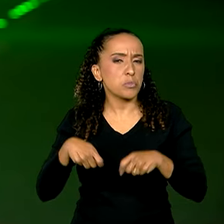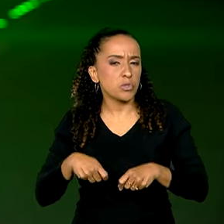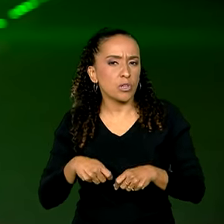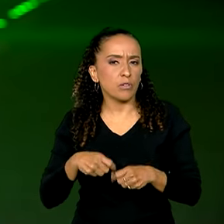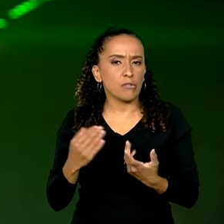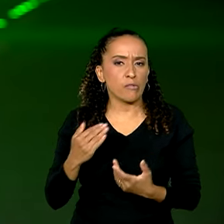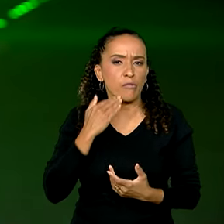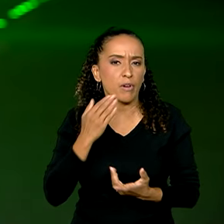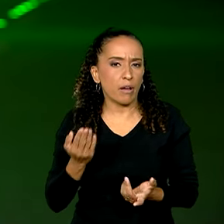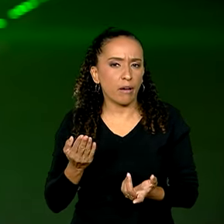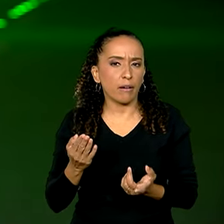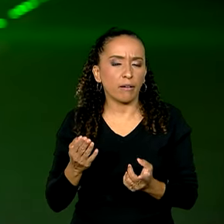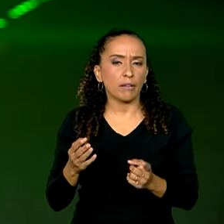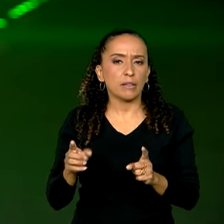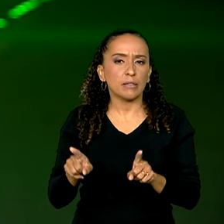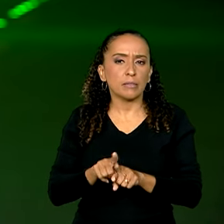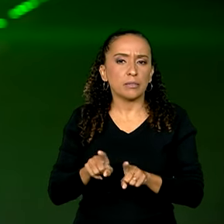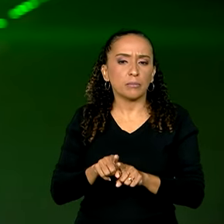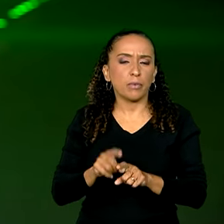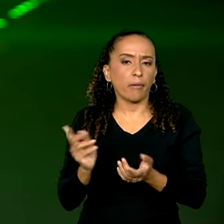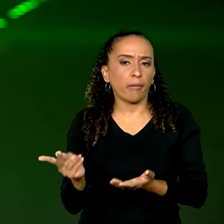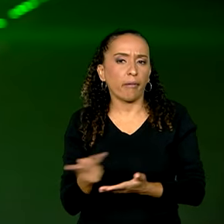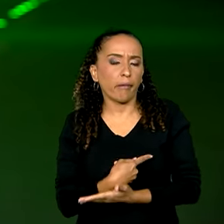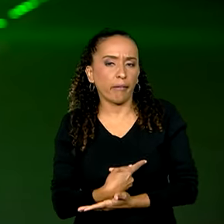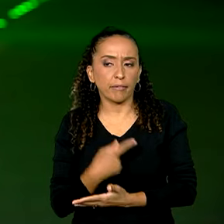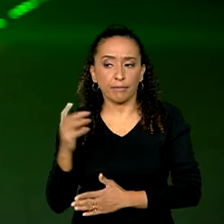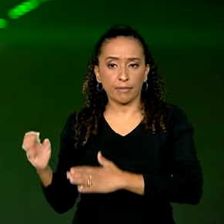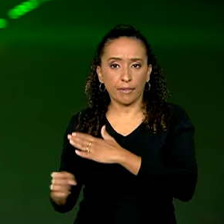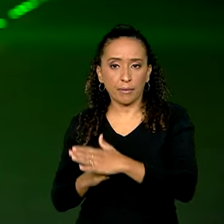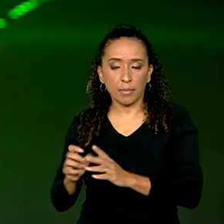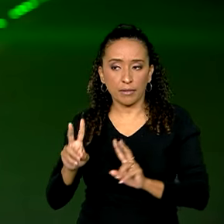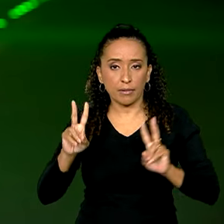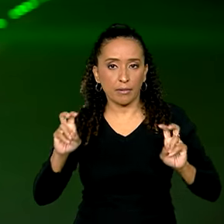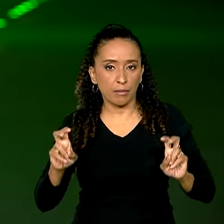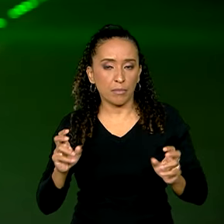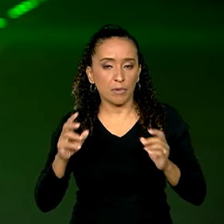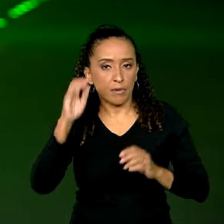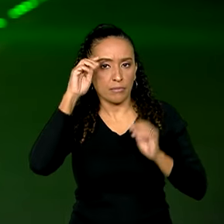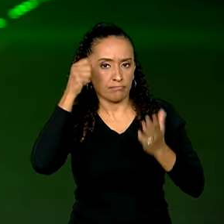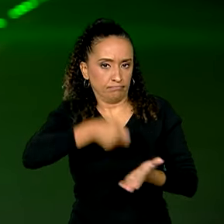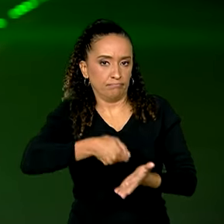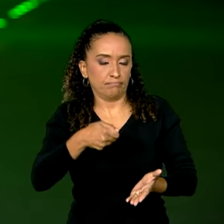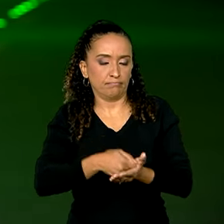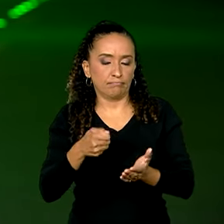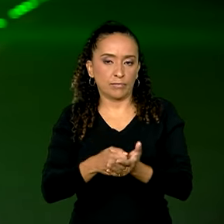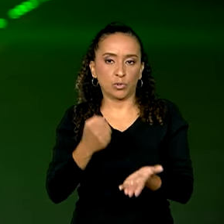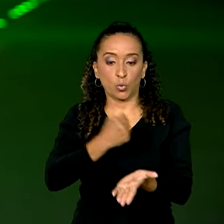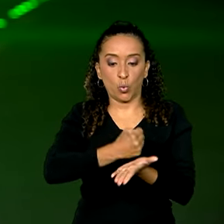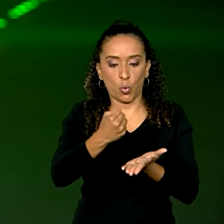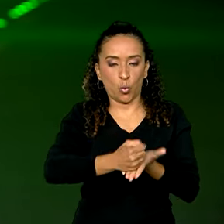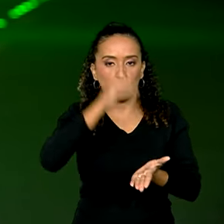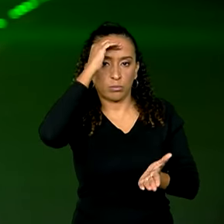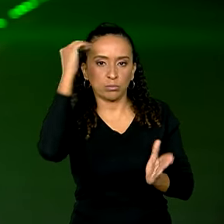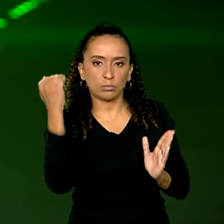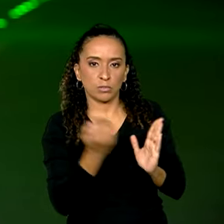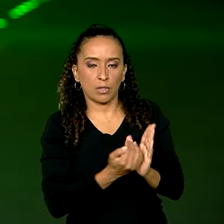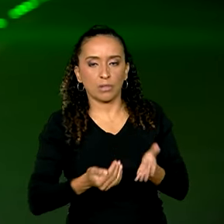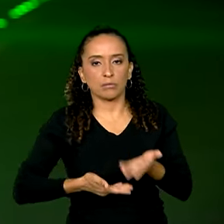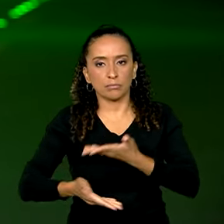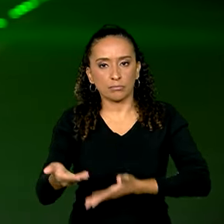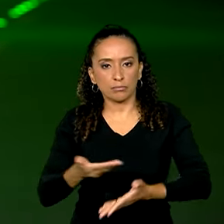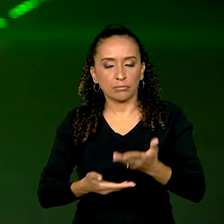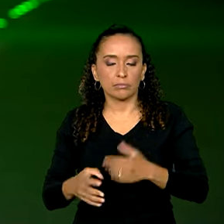falhas e transgressões da concessionária em relação às suas obrigações contratuais e de prestação de